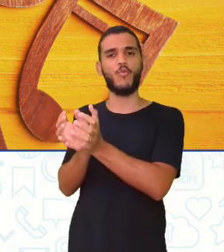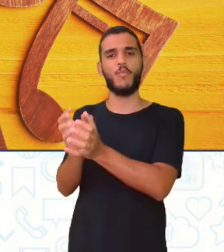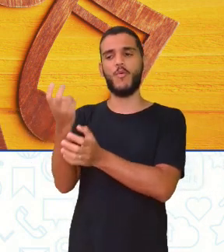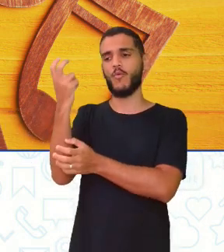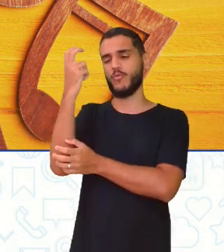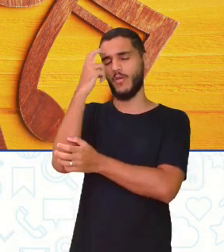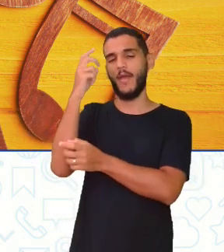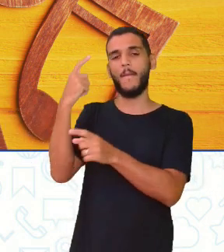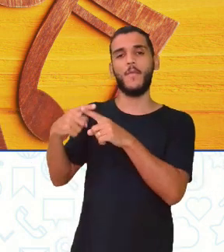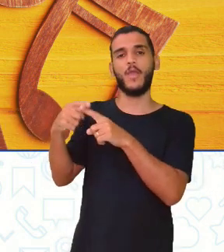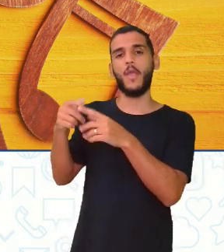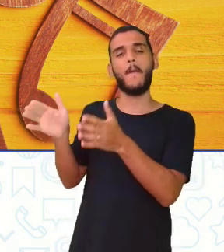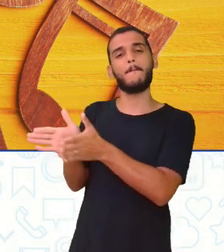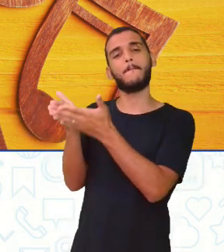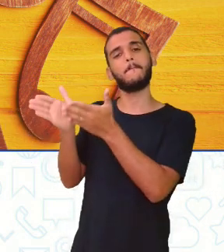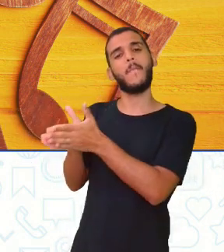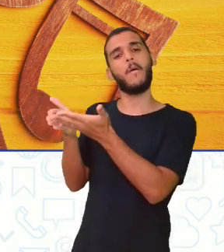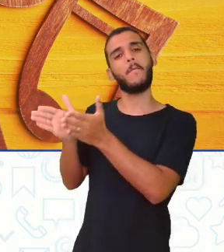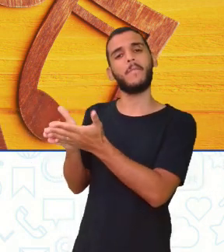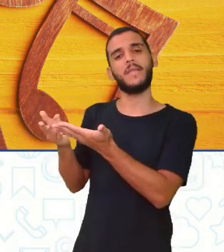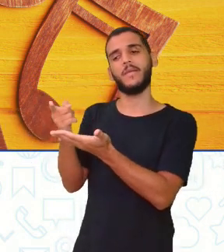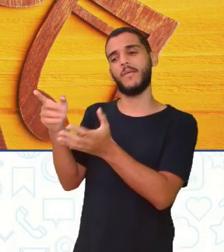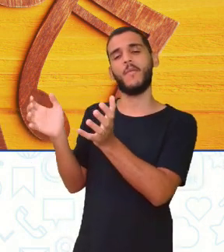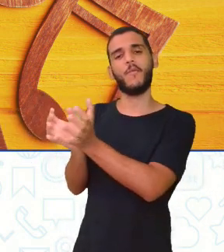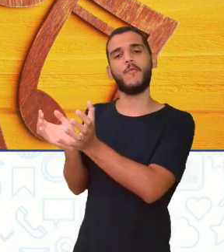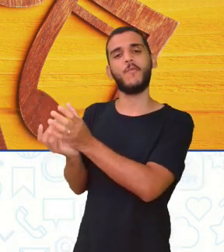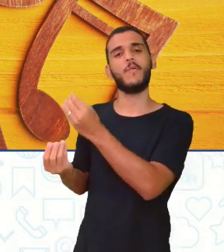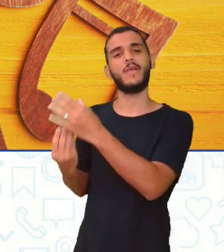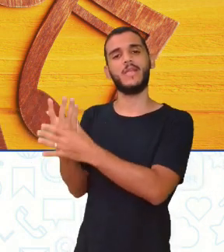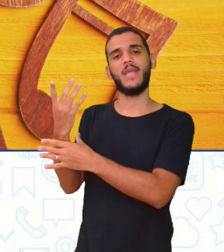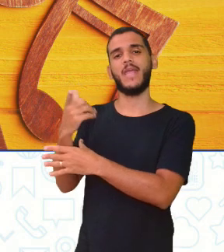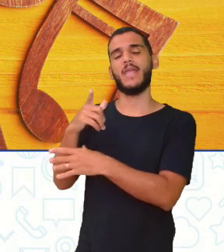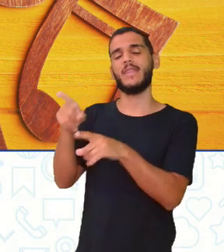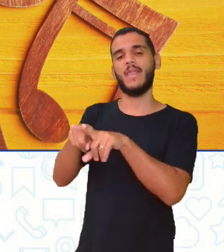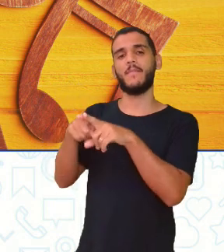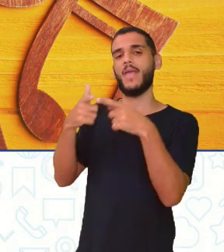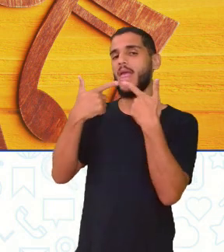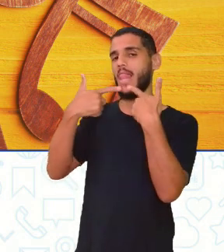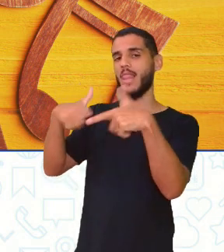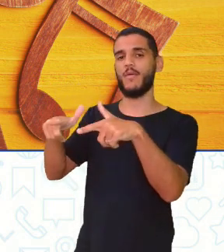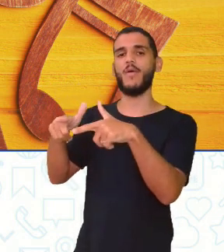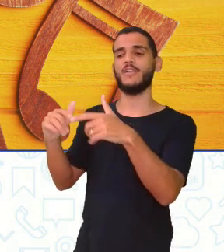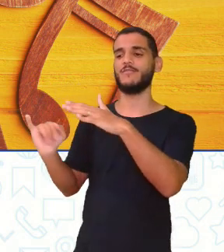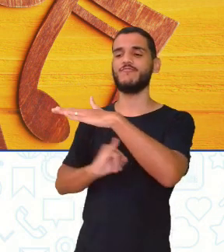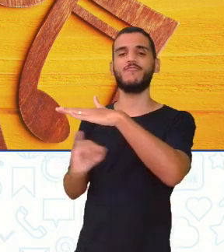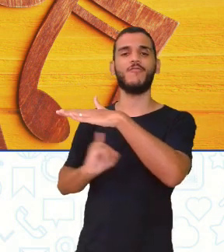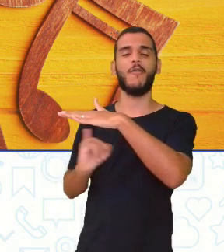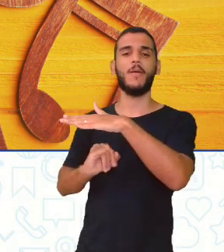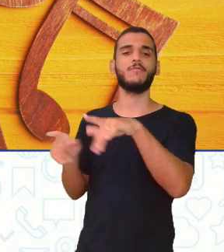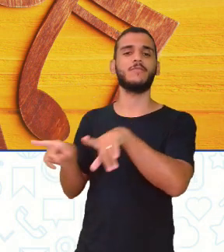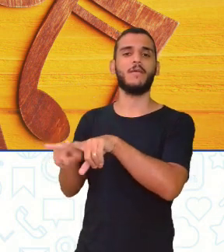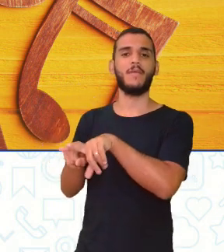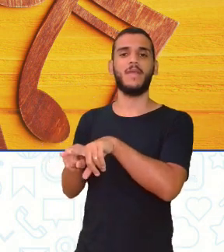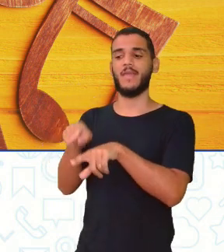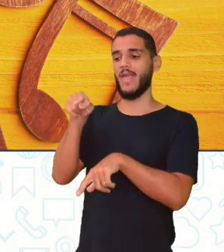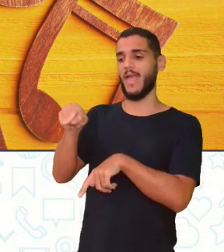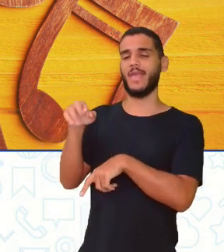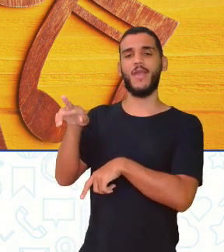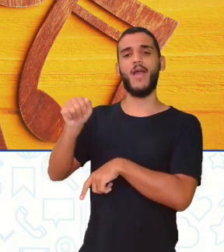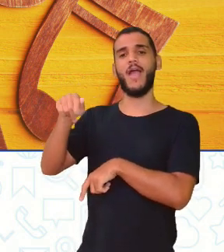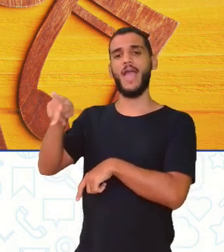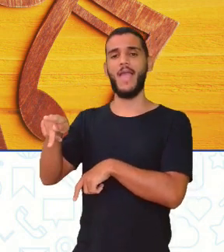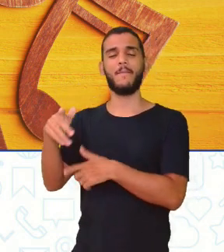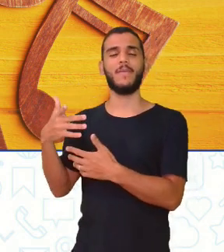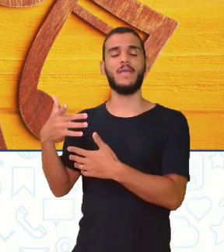classes menos favorecidas e que se utiliza de uma linguagem bastante informal. Então, às vezes, há um movimento